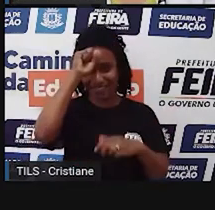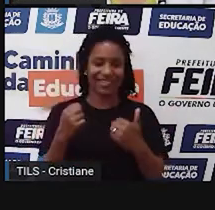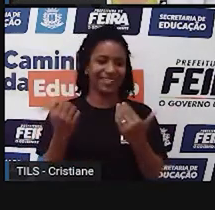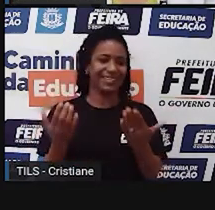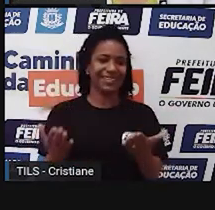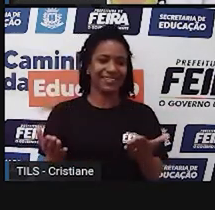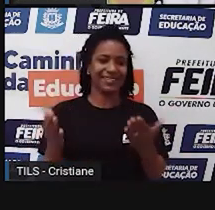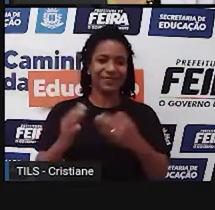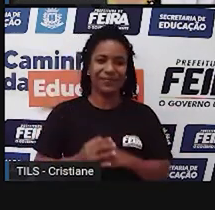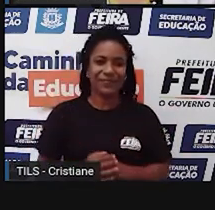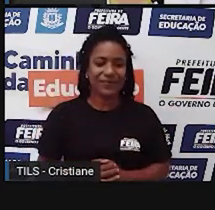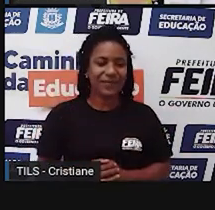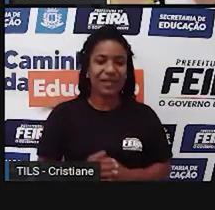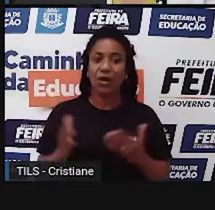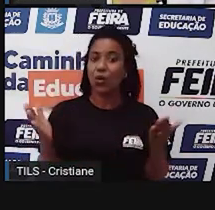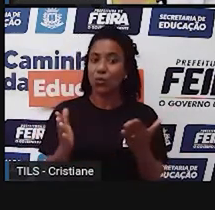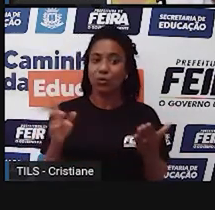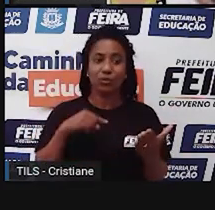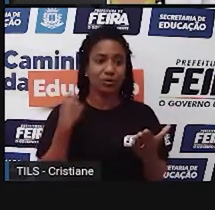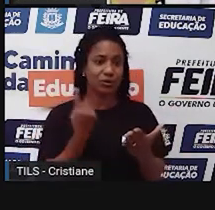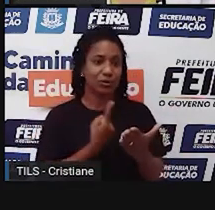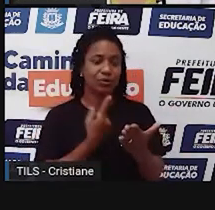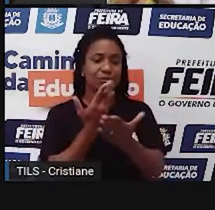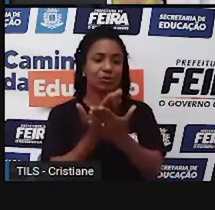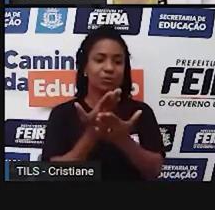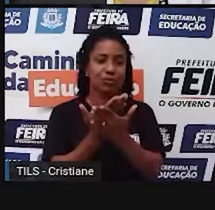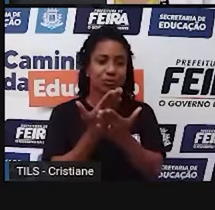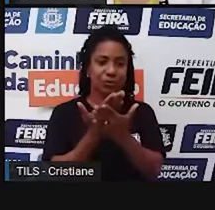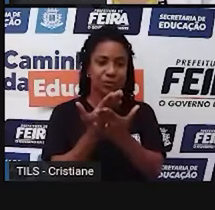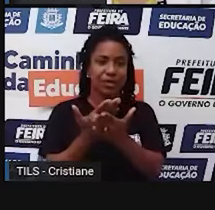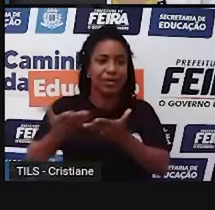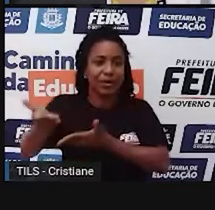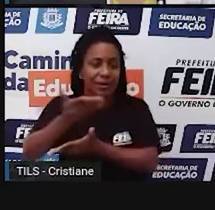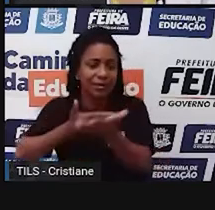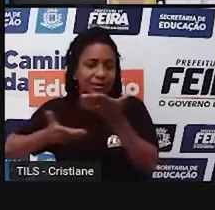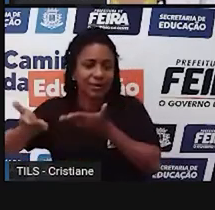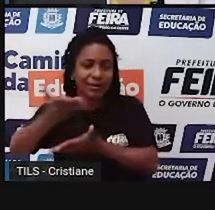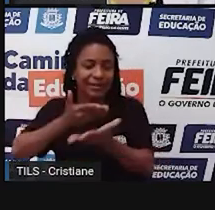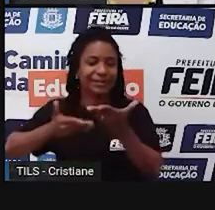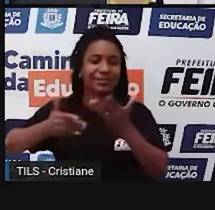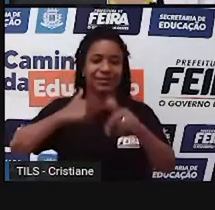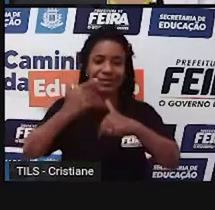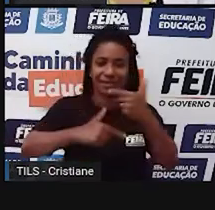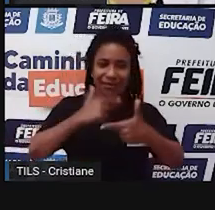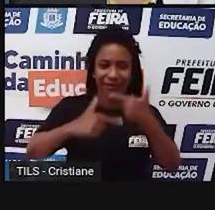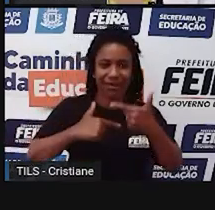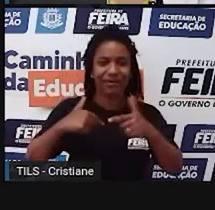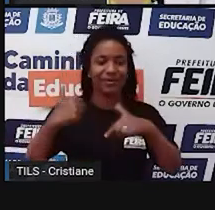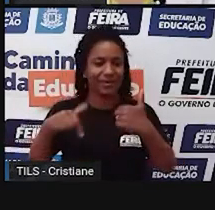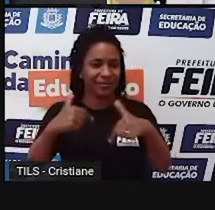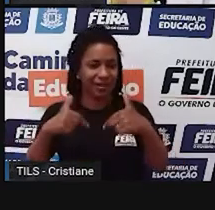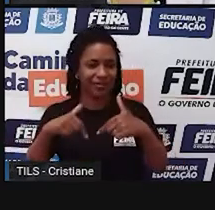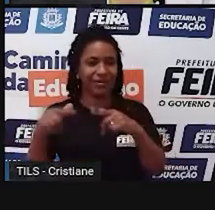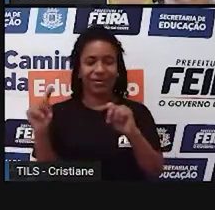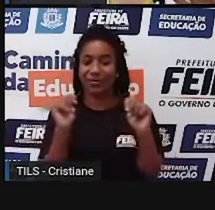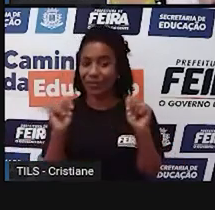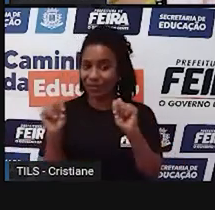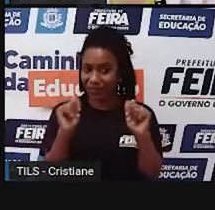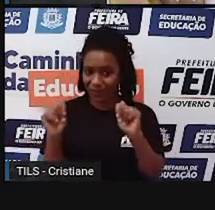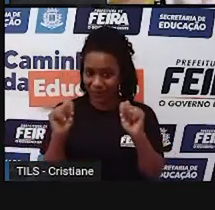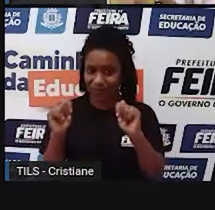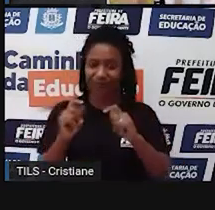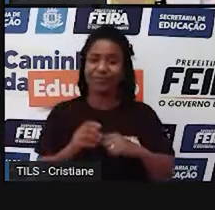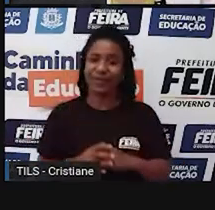O que nós vamos estudar hoje? Nós vamos falar sobre as relações de trabalho e as atividades econômicas. Então, essas